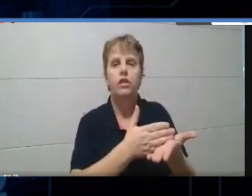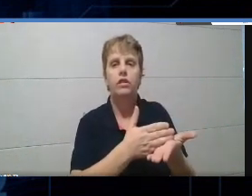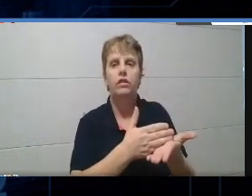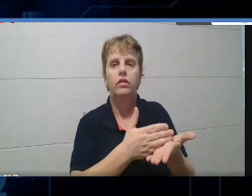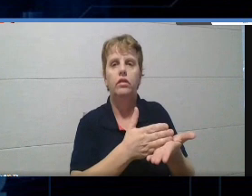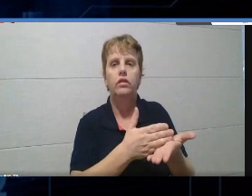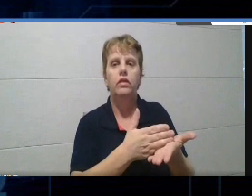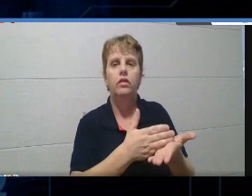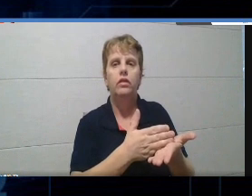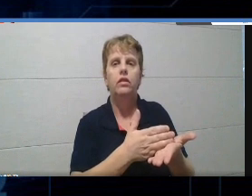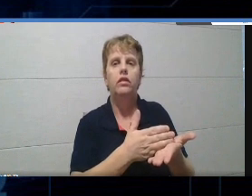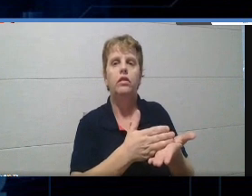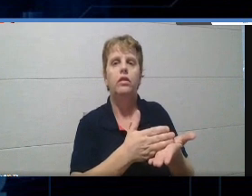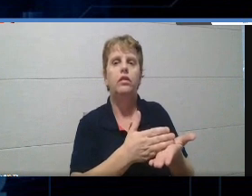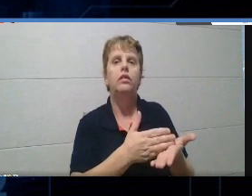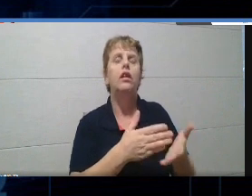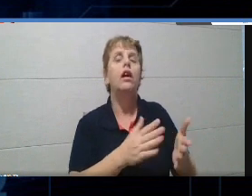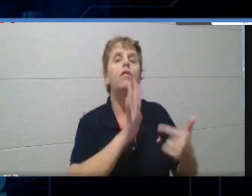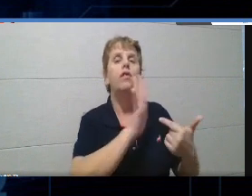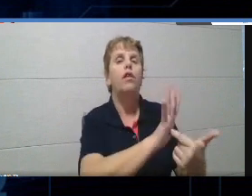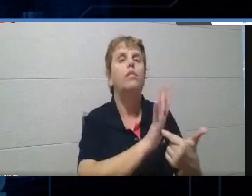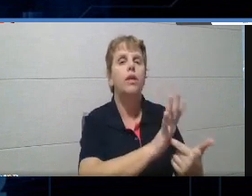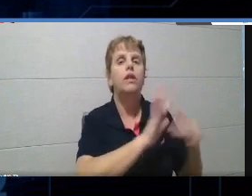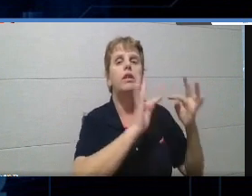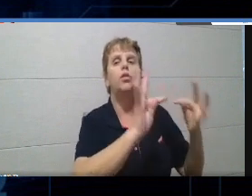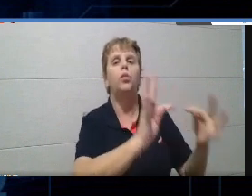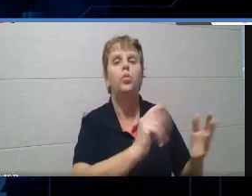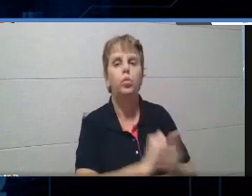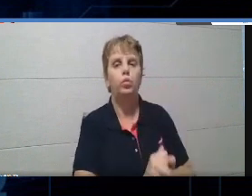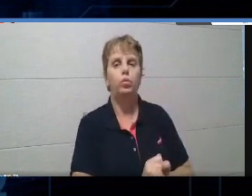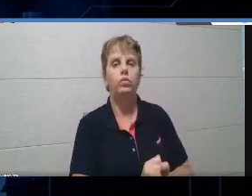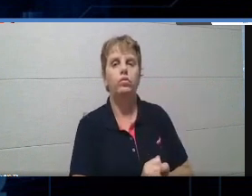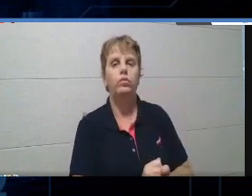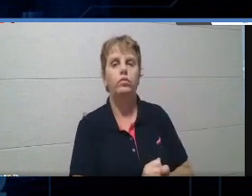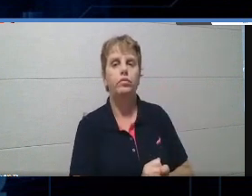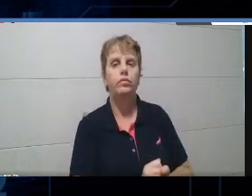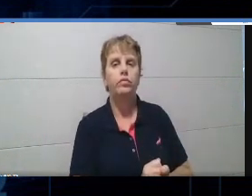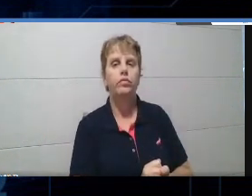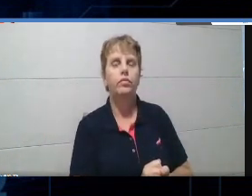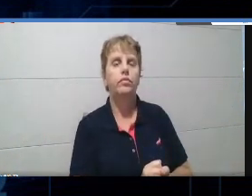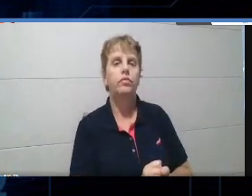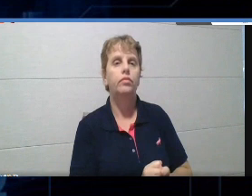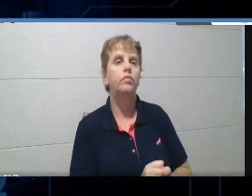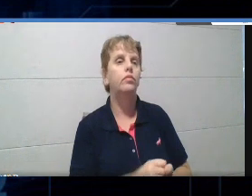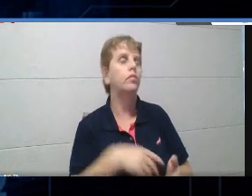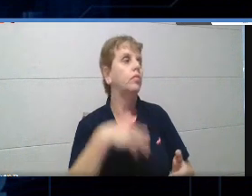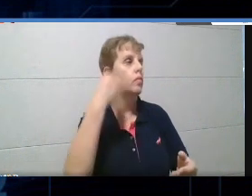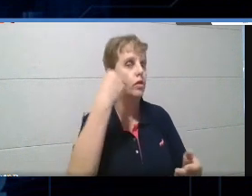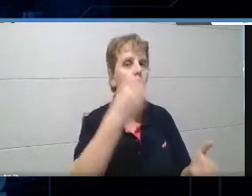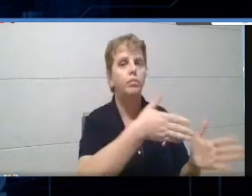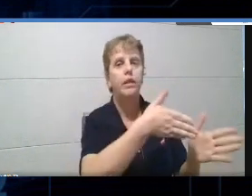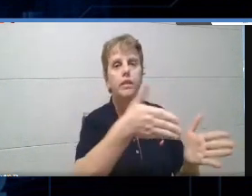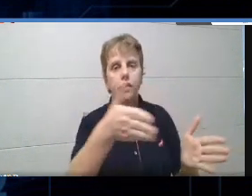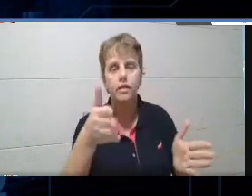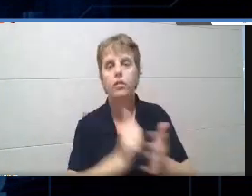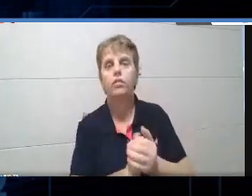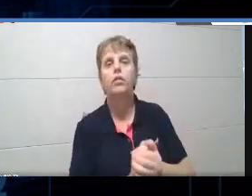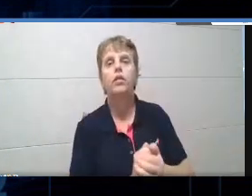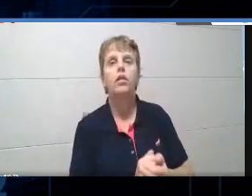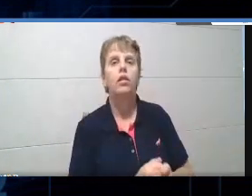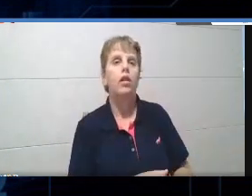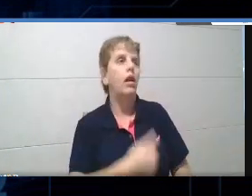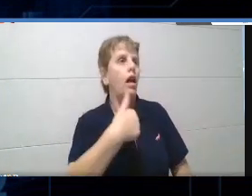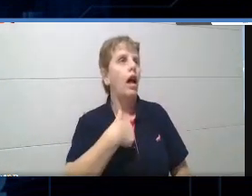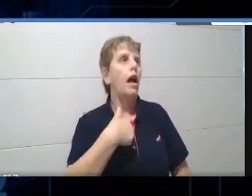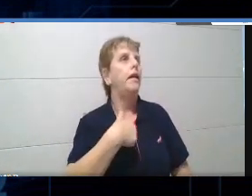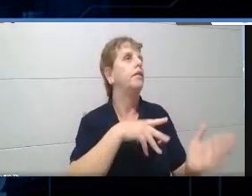parte e a gente apresenta tudo, né? Cada um faz o seu, a sua expertise ali e um diz assim, eu